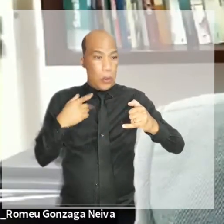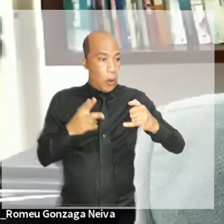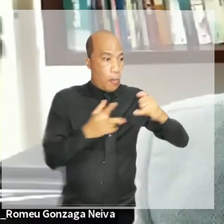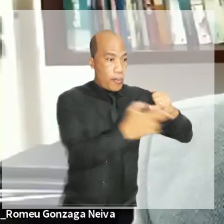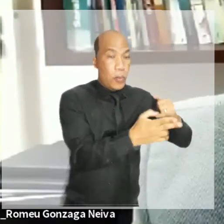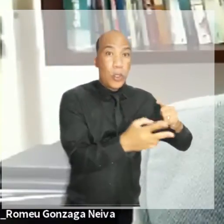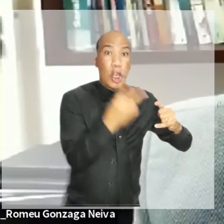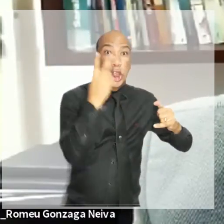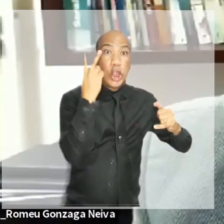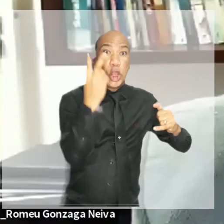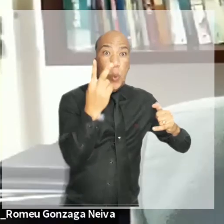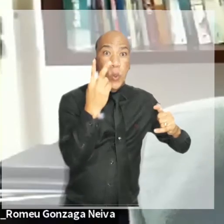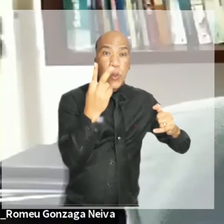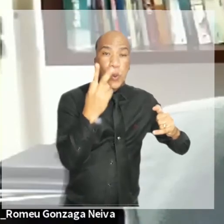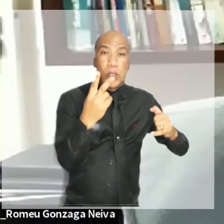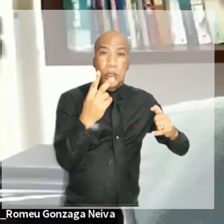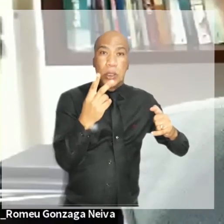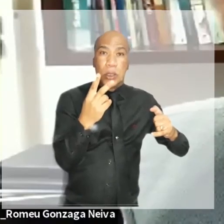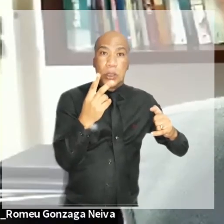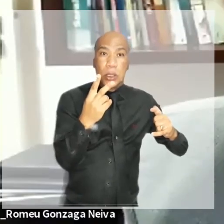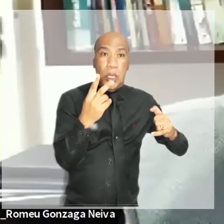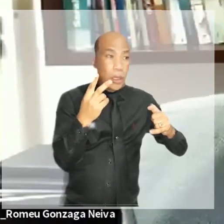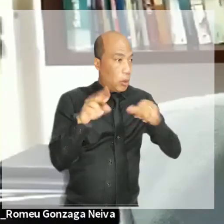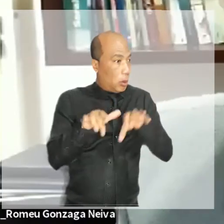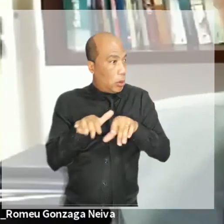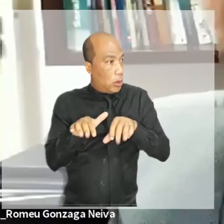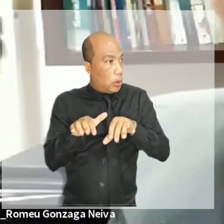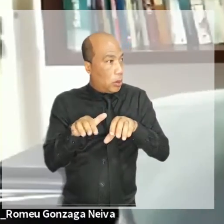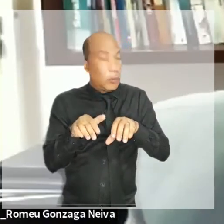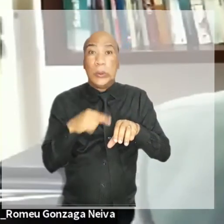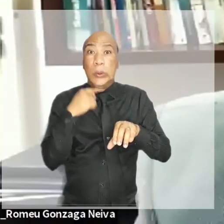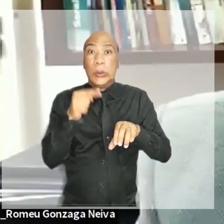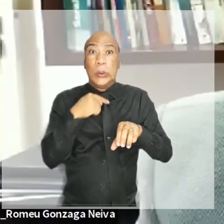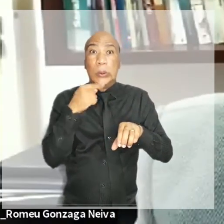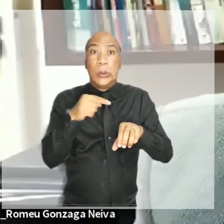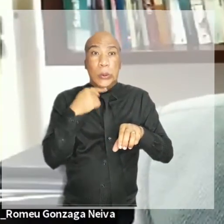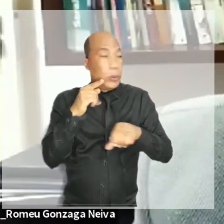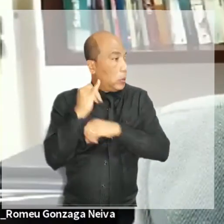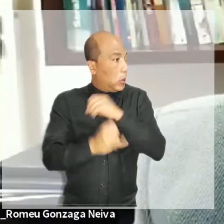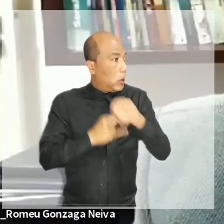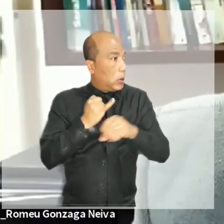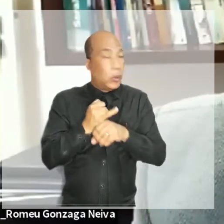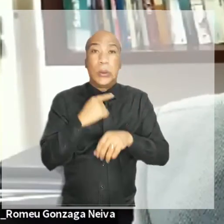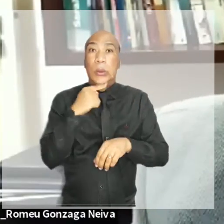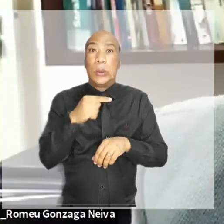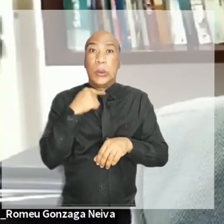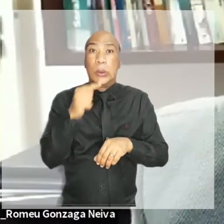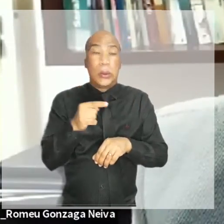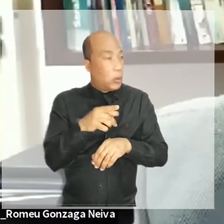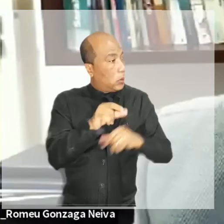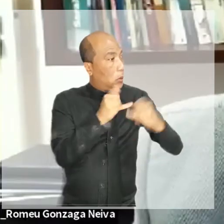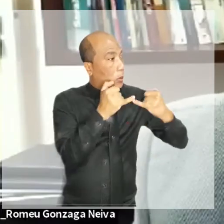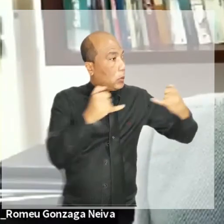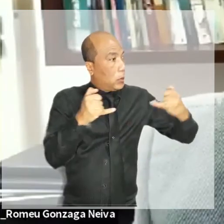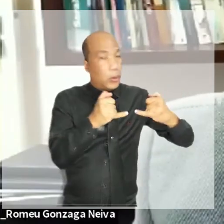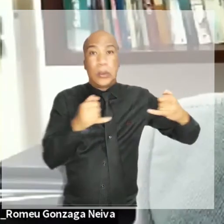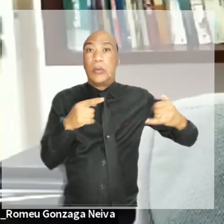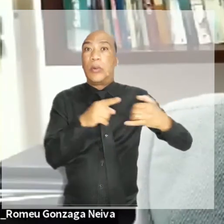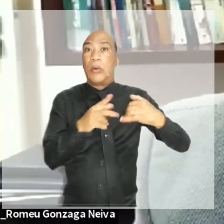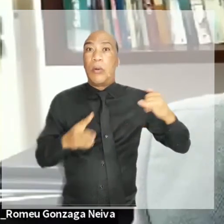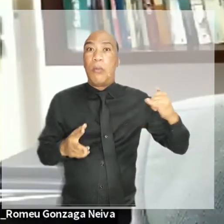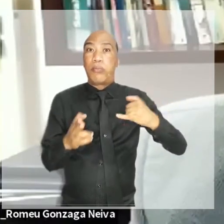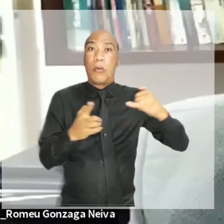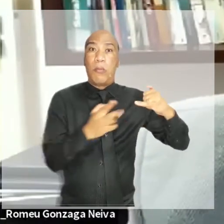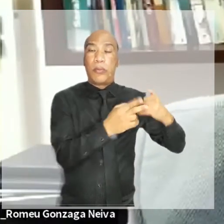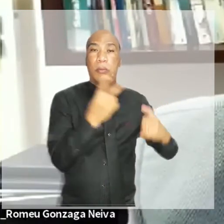interferindo sobremaneira na nossa atuação da justiça. Prontamente, o